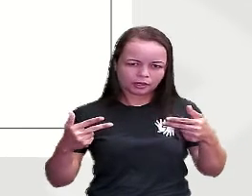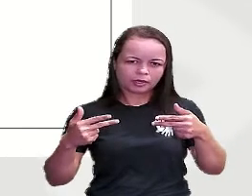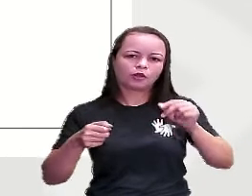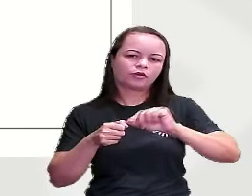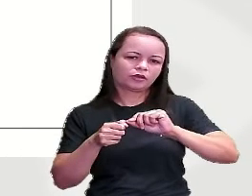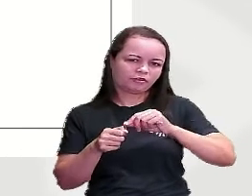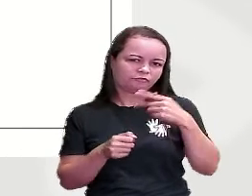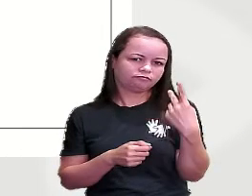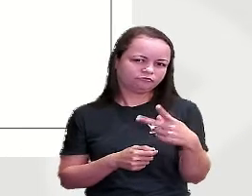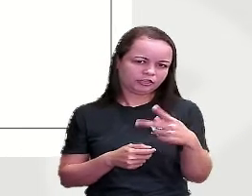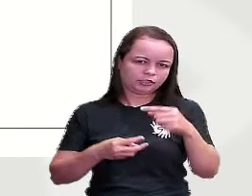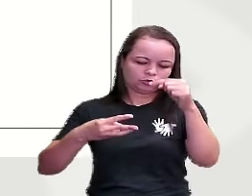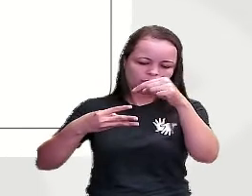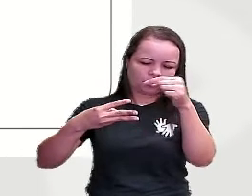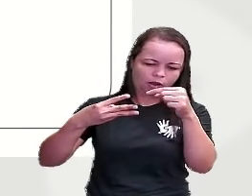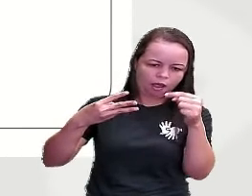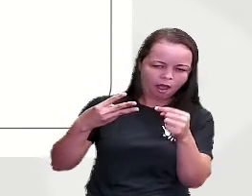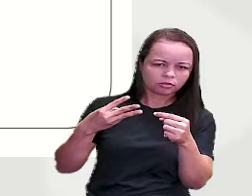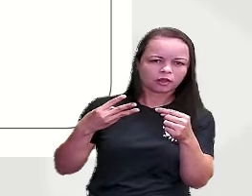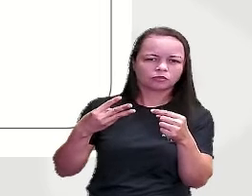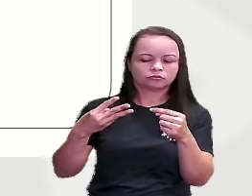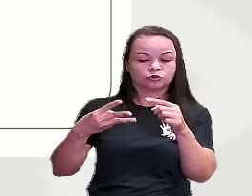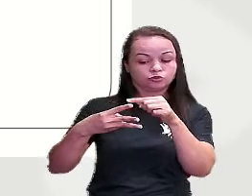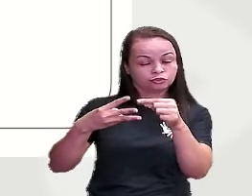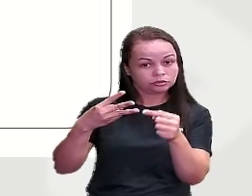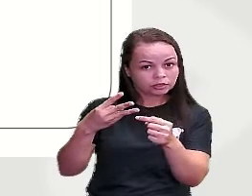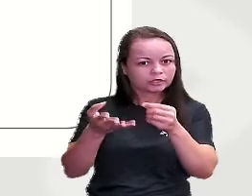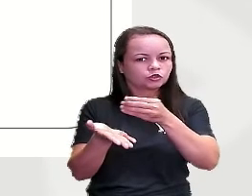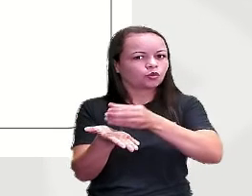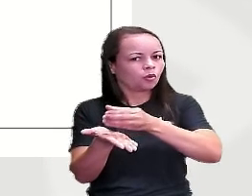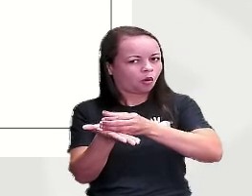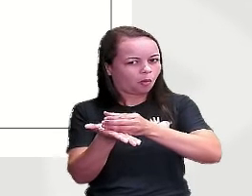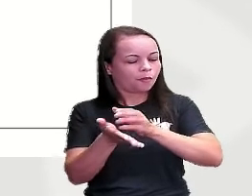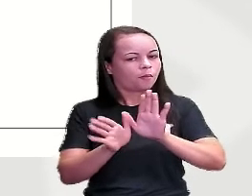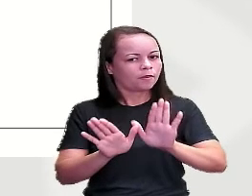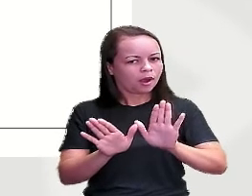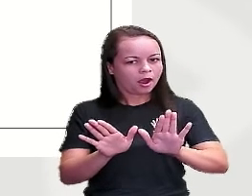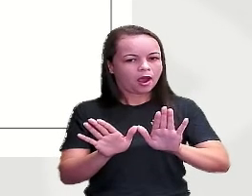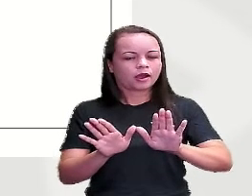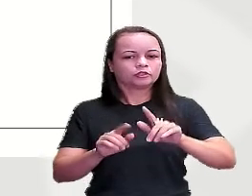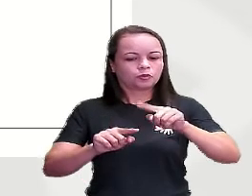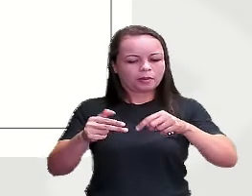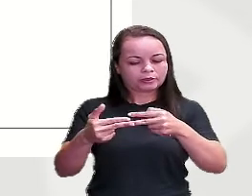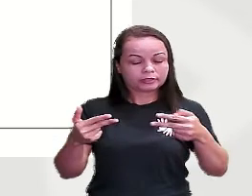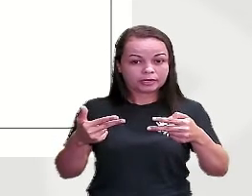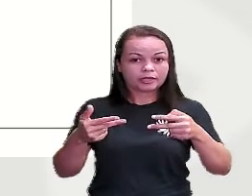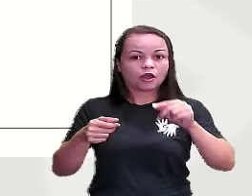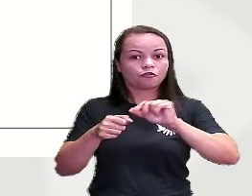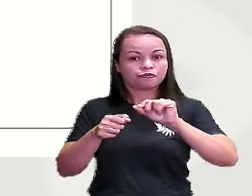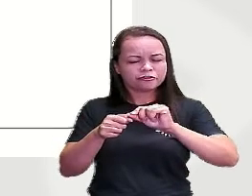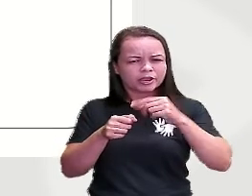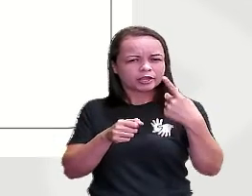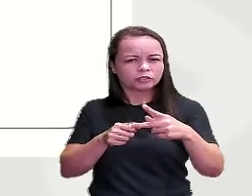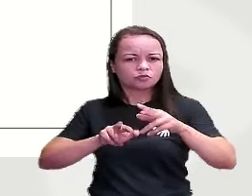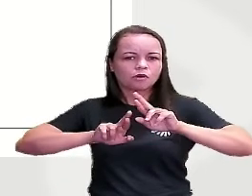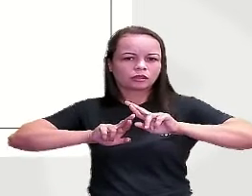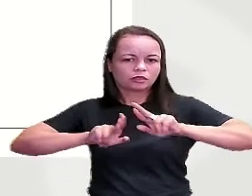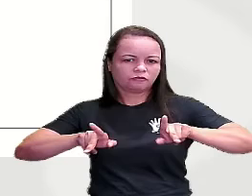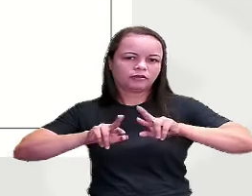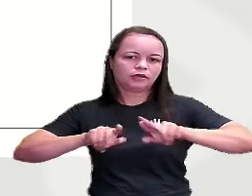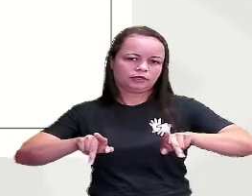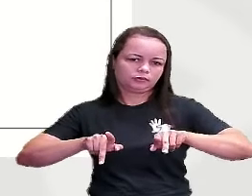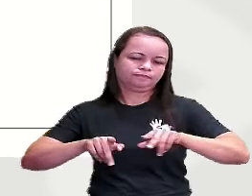feito Todos os três são copos Porém, o material que ele é feito É que é diferente